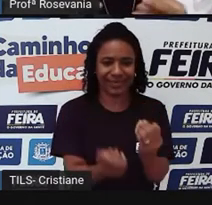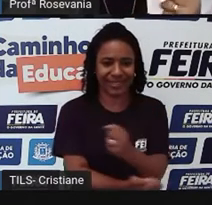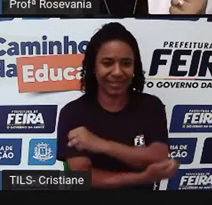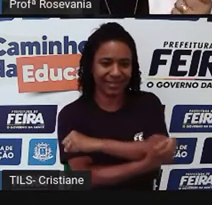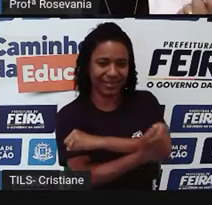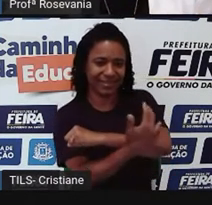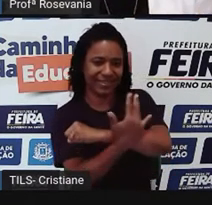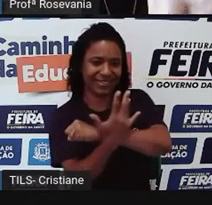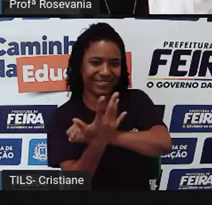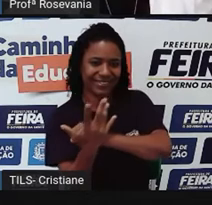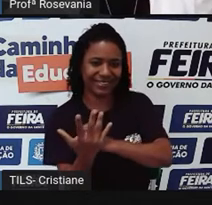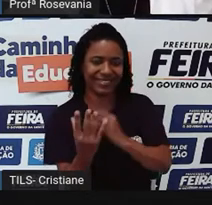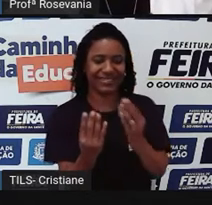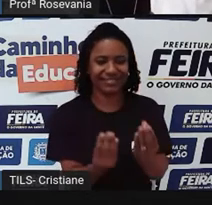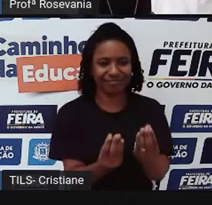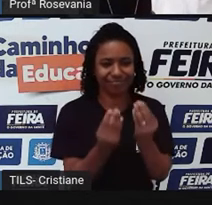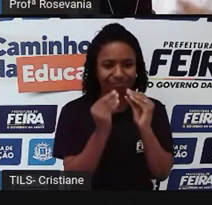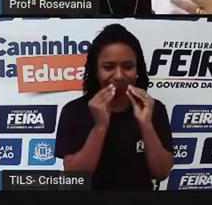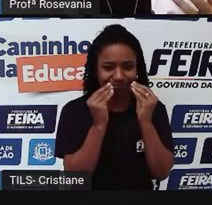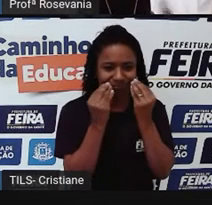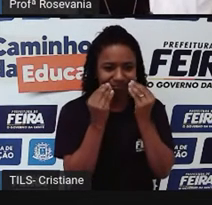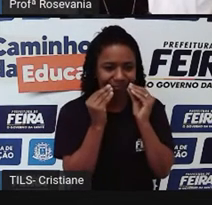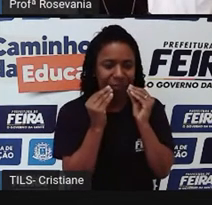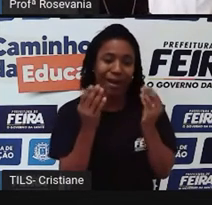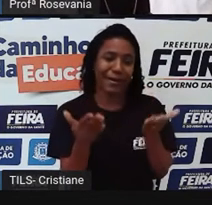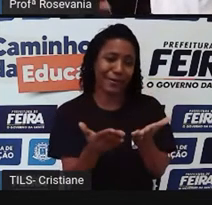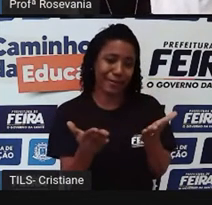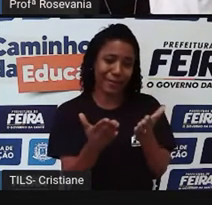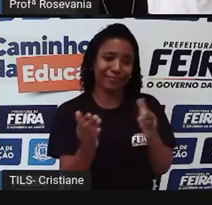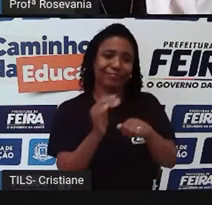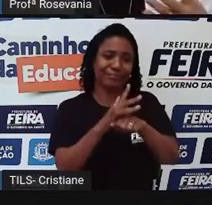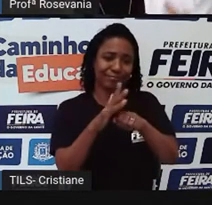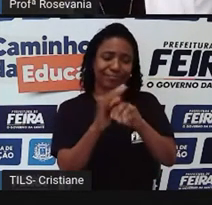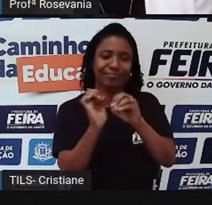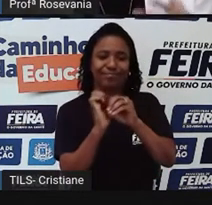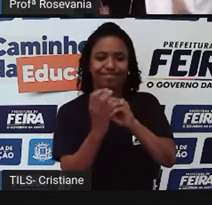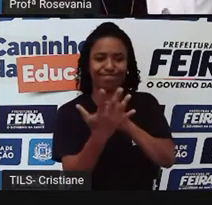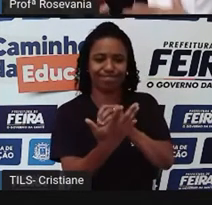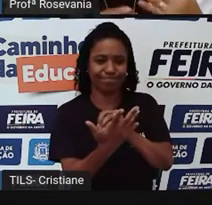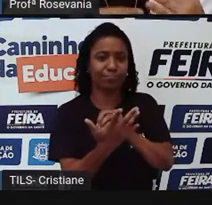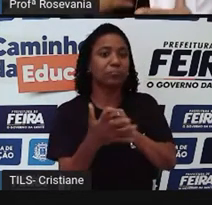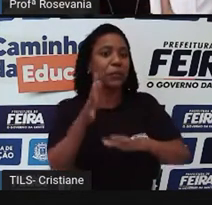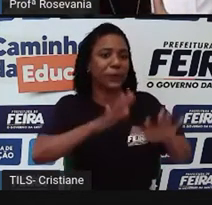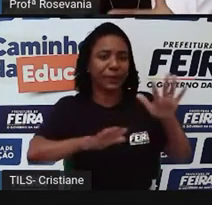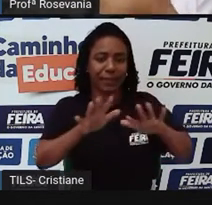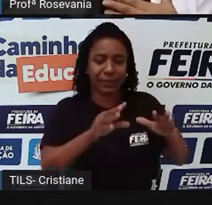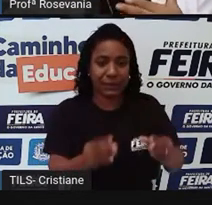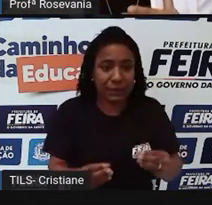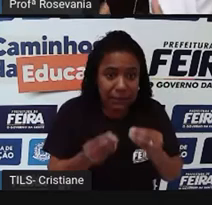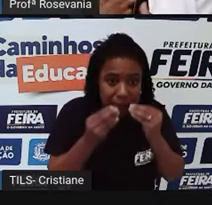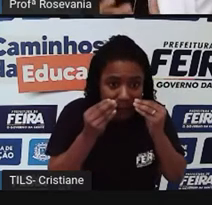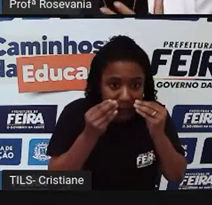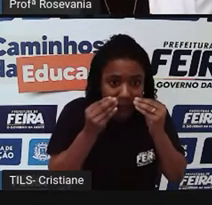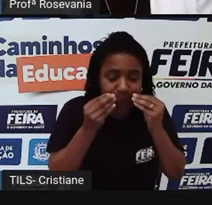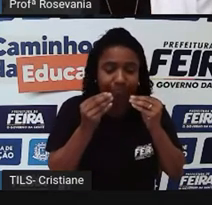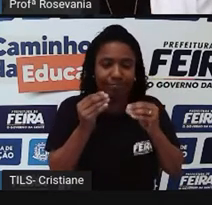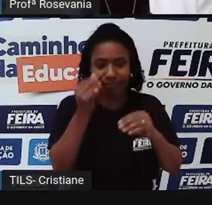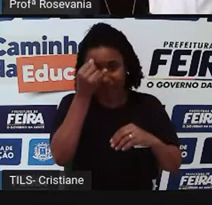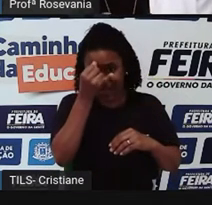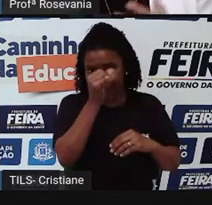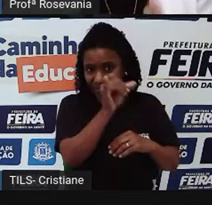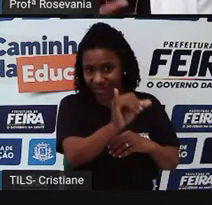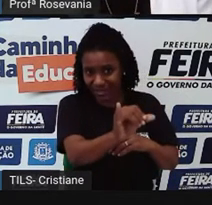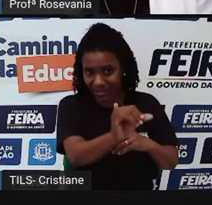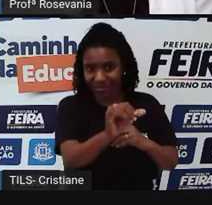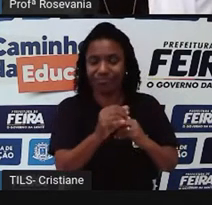alegria de pegar no produto, porque algumas feiras os protocolos exigem, né, que eles sejam filmados